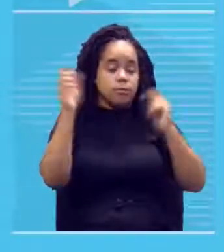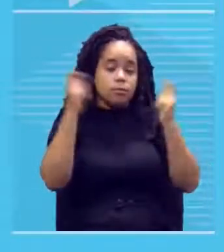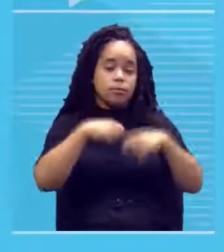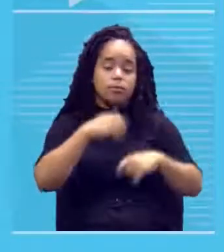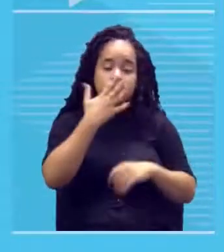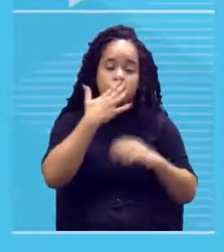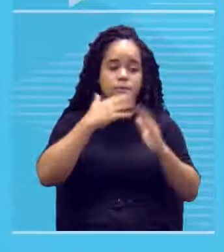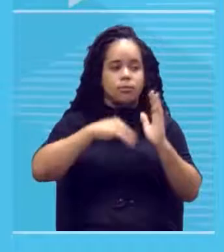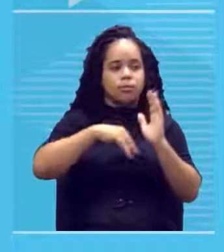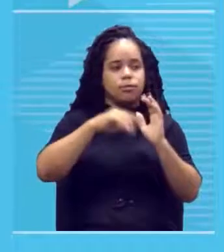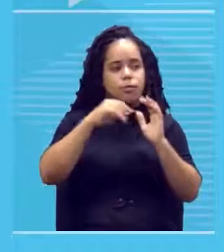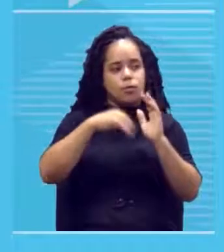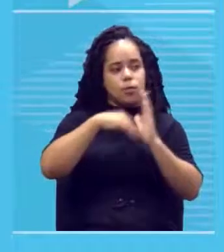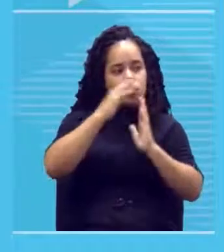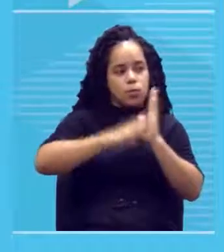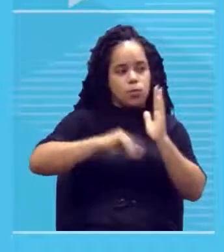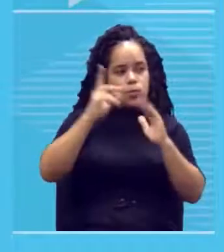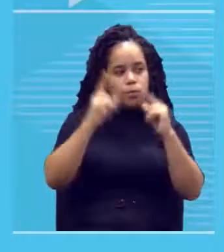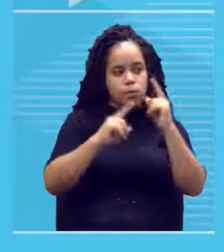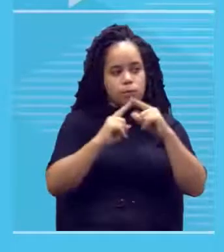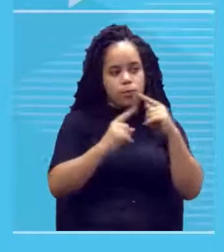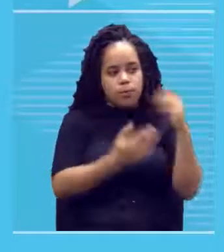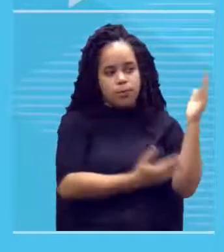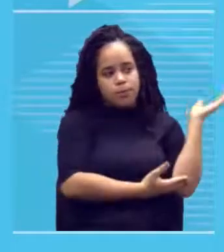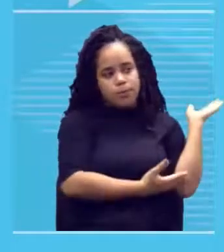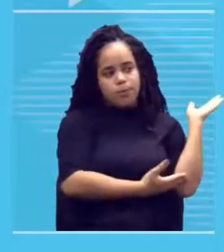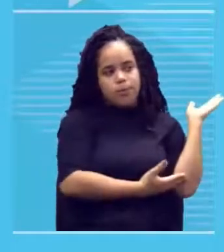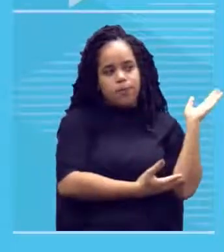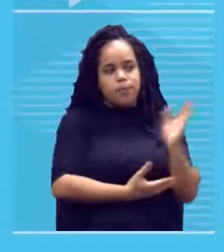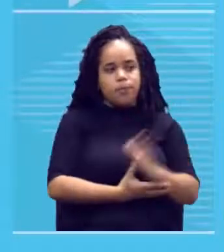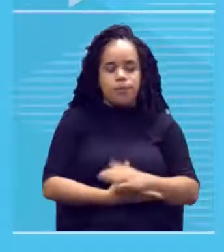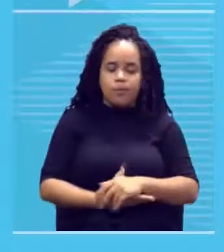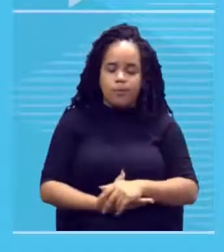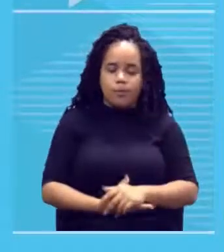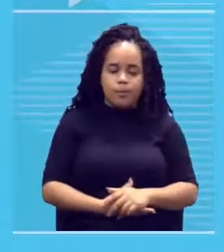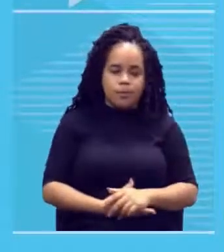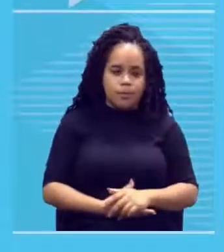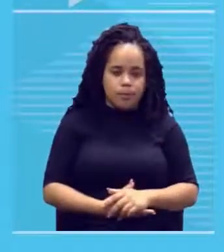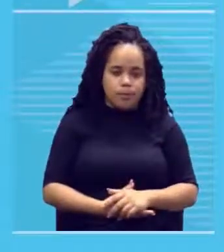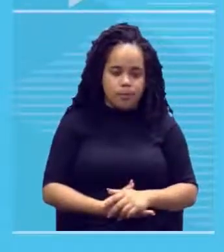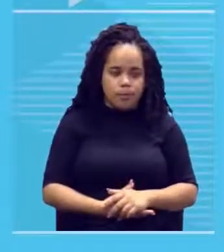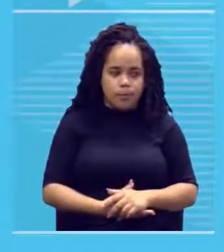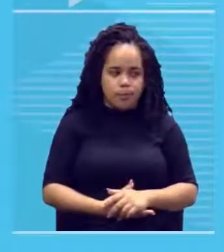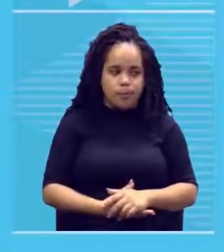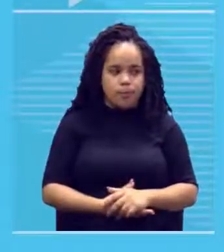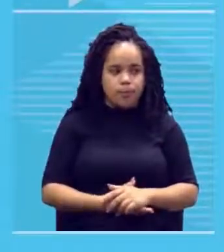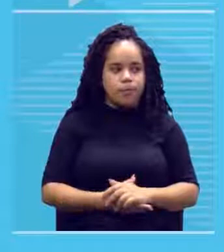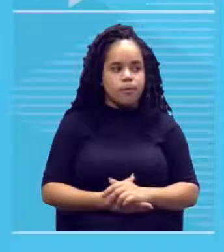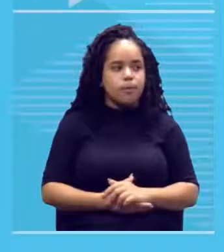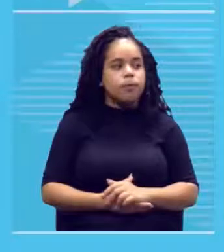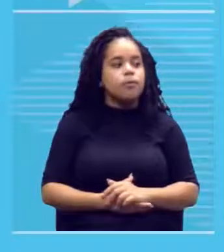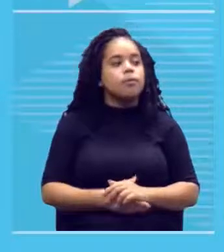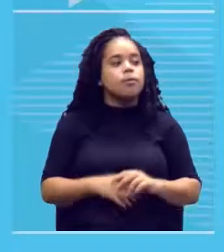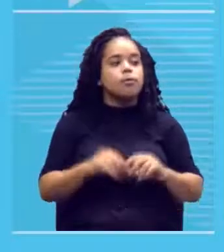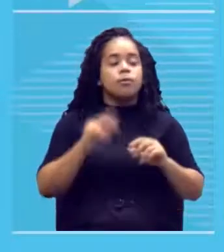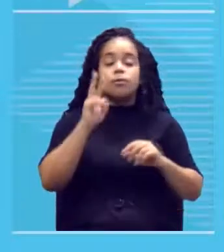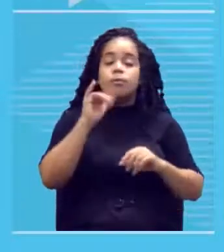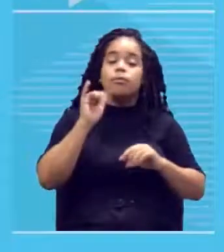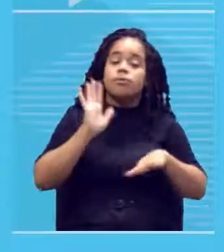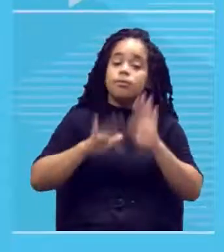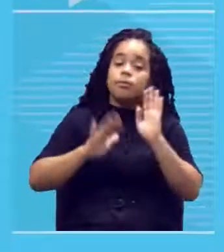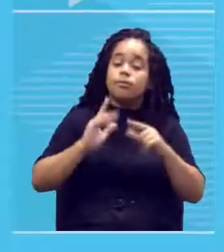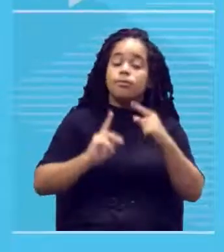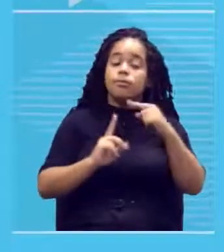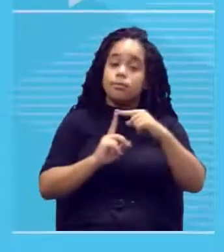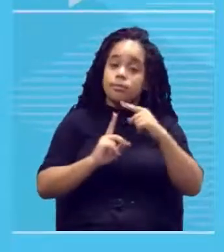rolo, tela, papel, parede, murais, tinta, etc. Isso dependendo do tipo de pintura que você vai